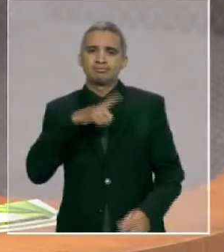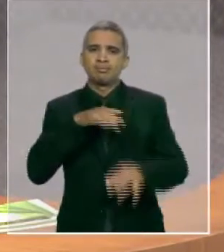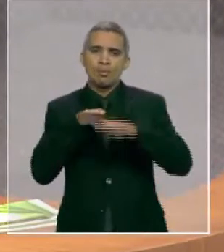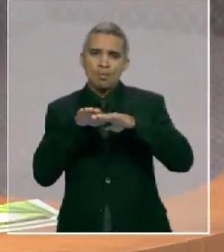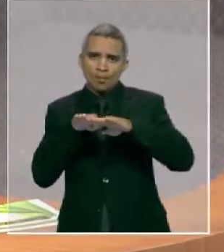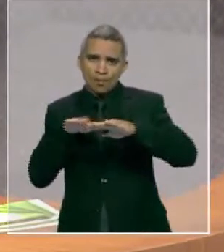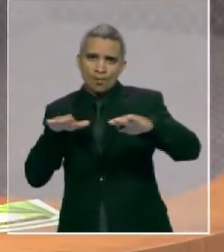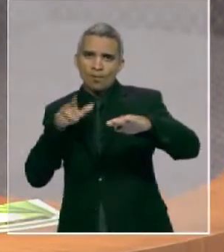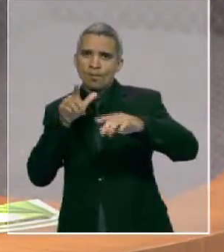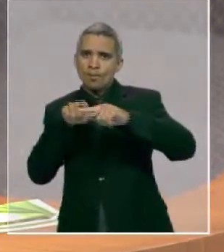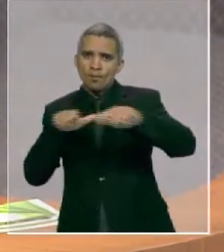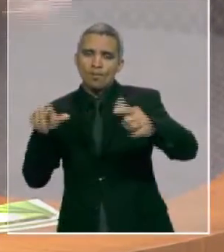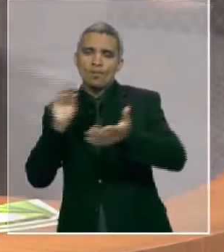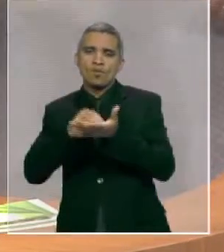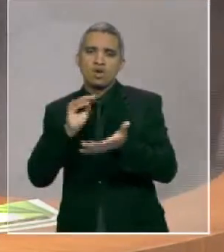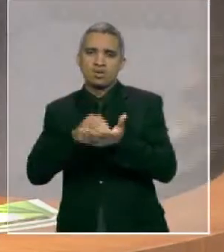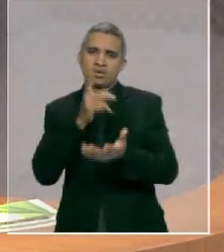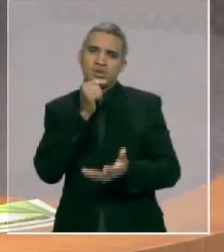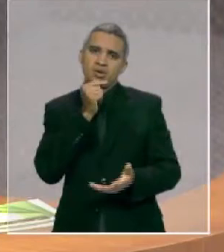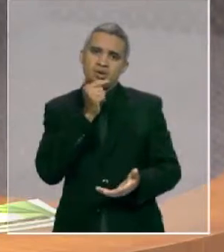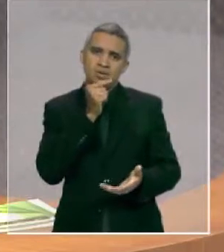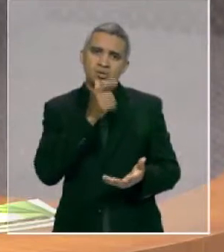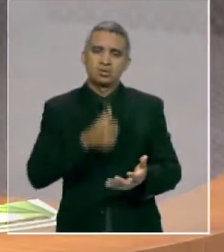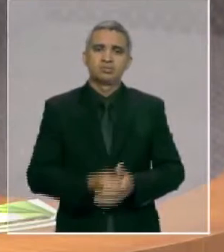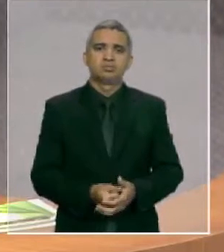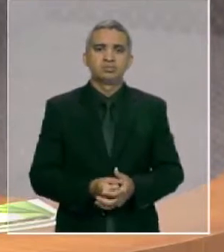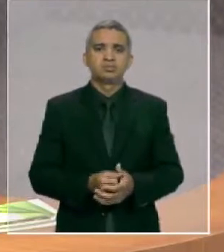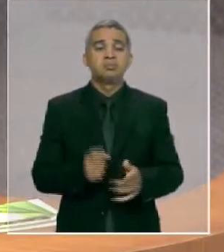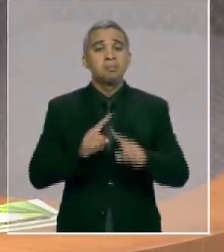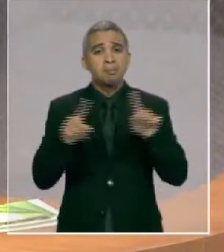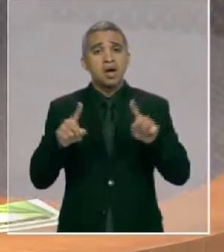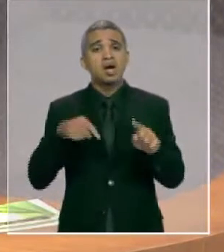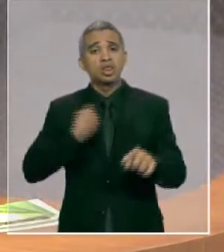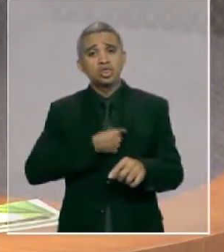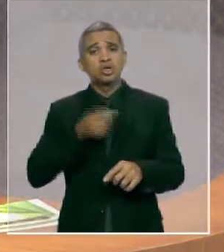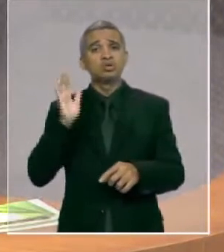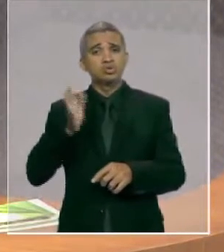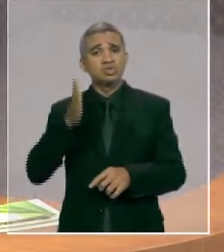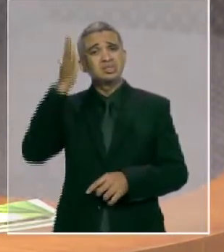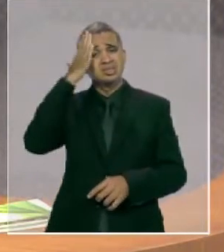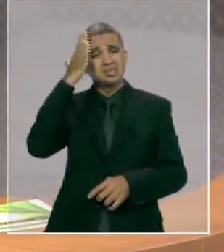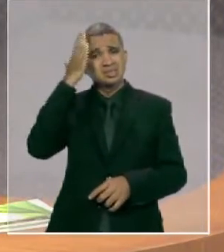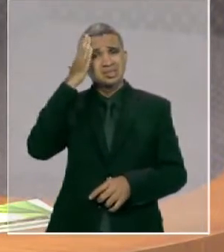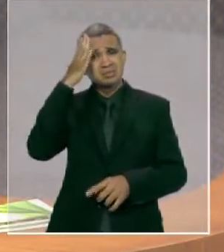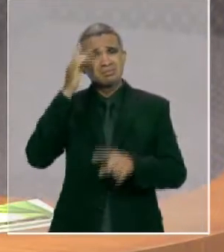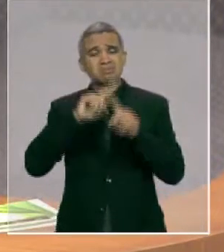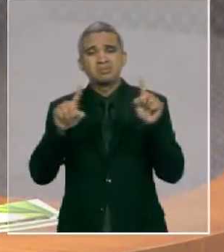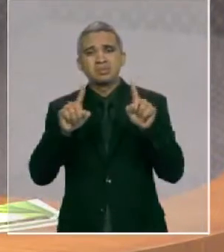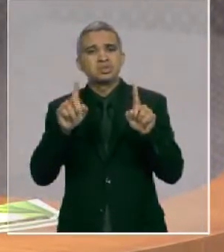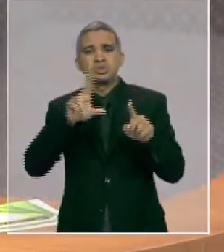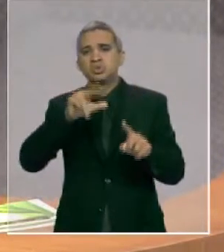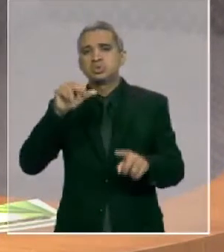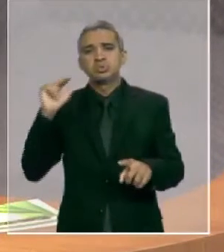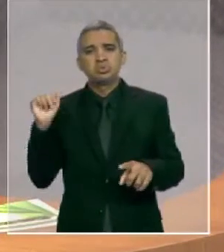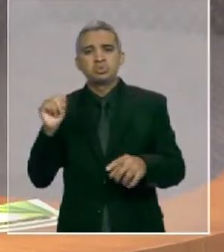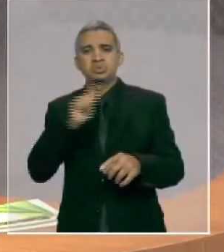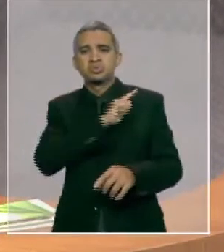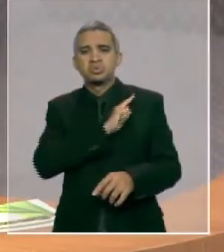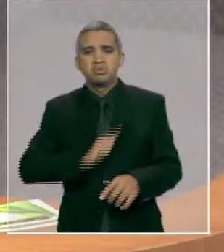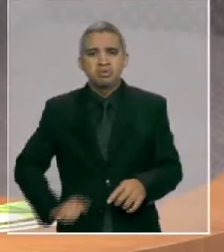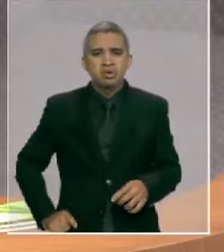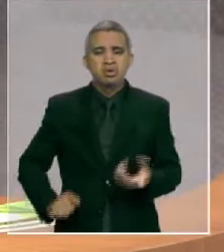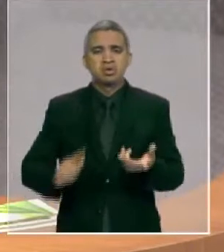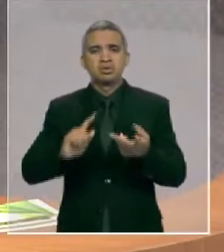que mais nos angustia é que se trata de uma tragédia previsível e anunciada, mas incapaz de sensibilizar as autoridades que têm o poder de